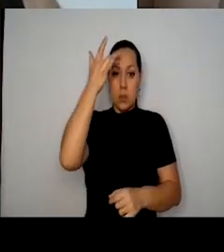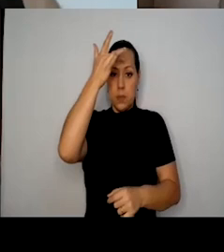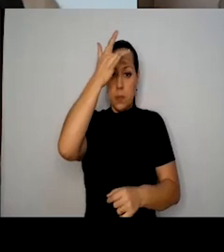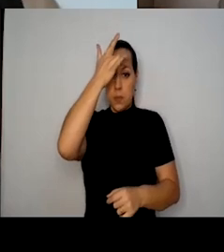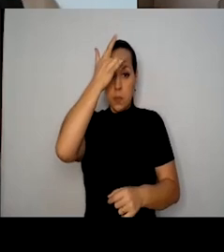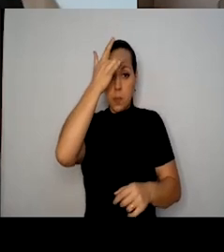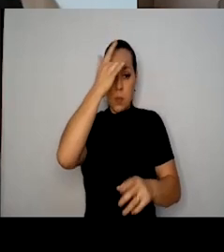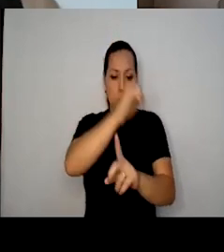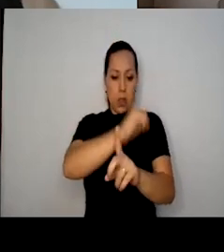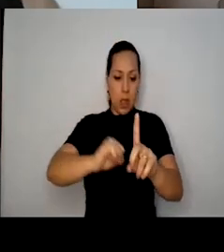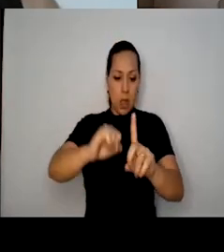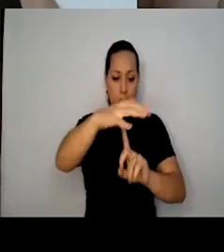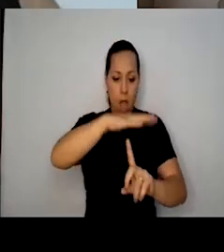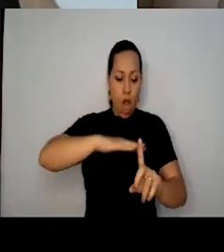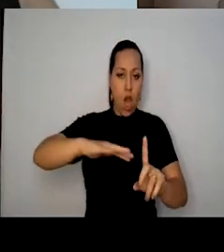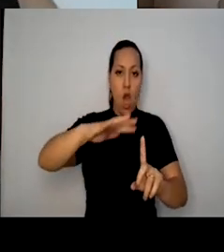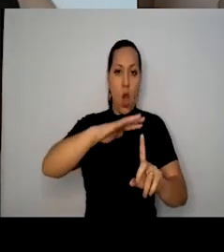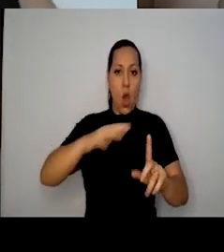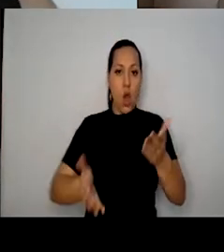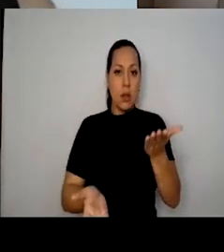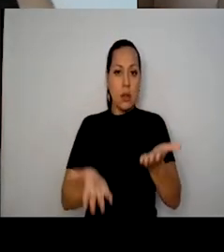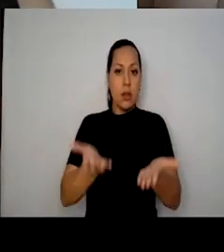e entendi.